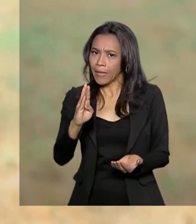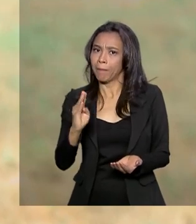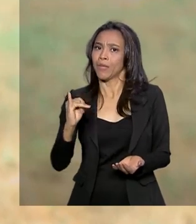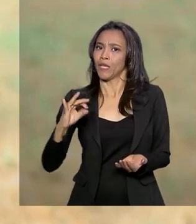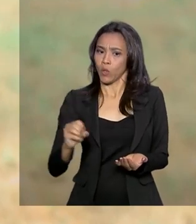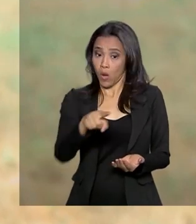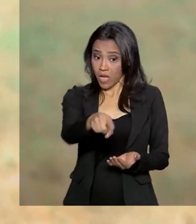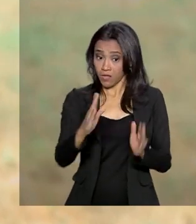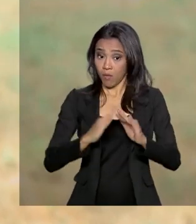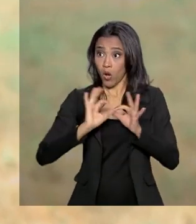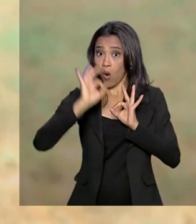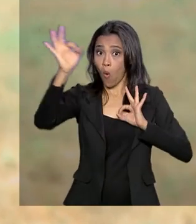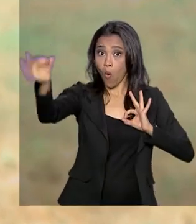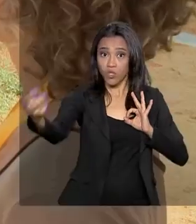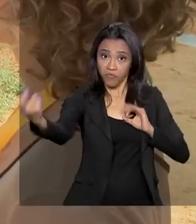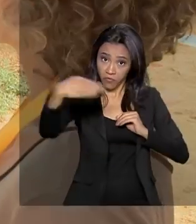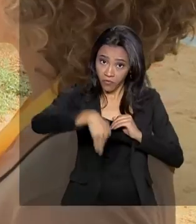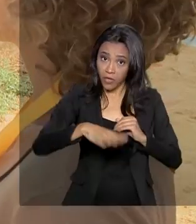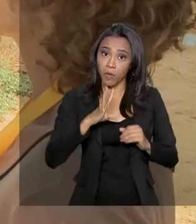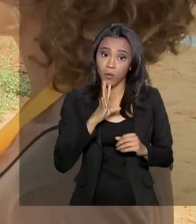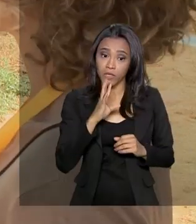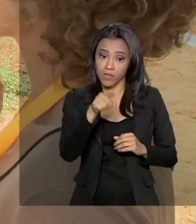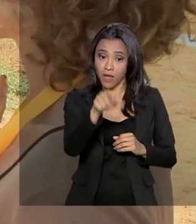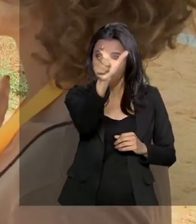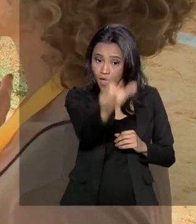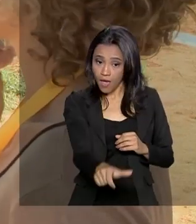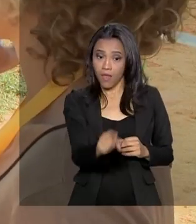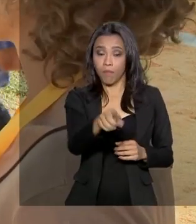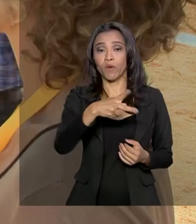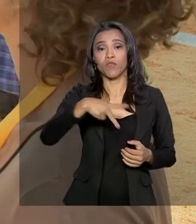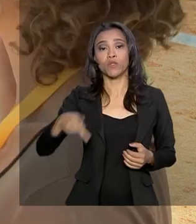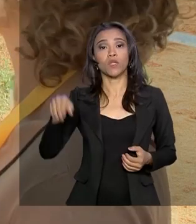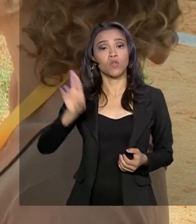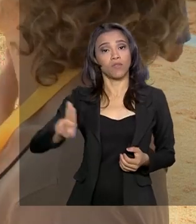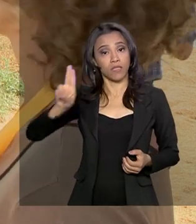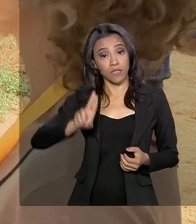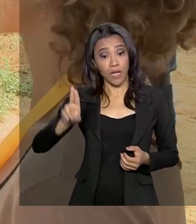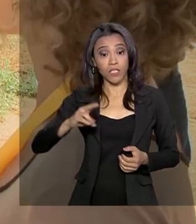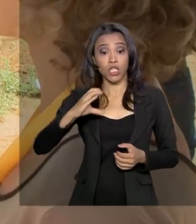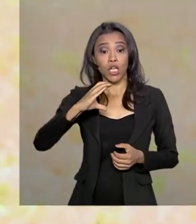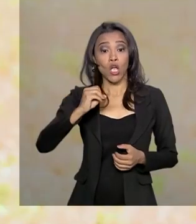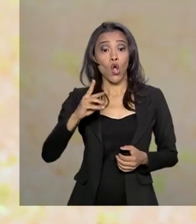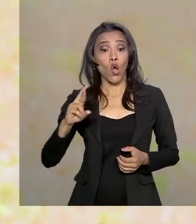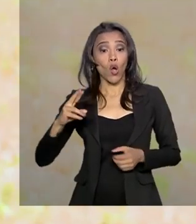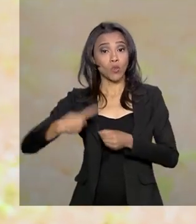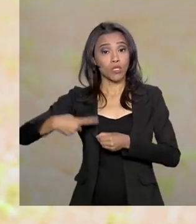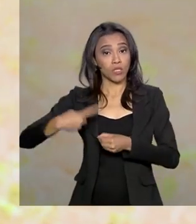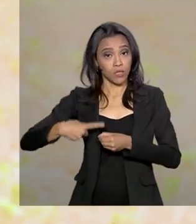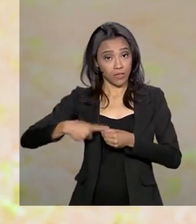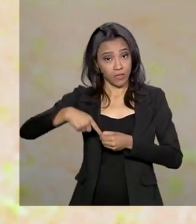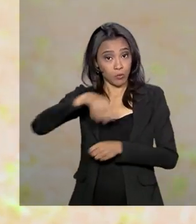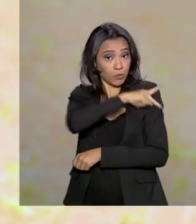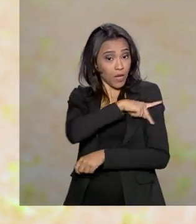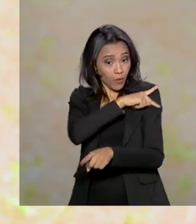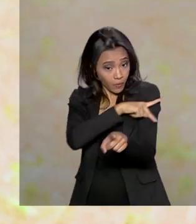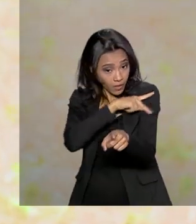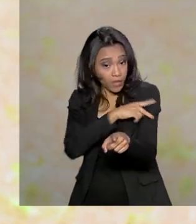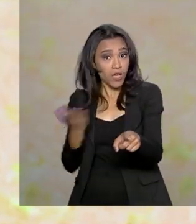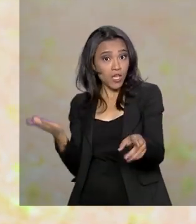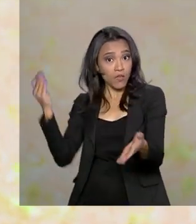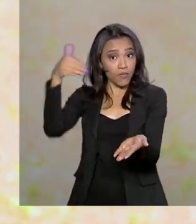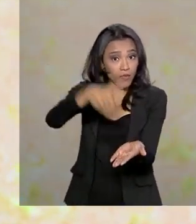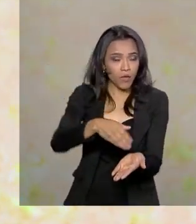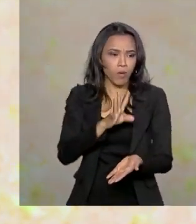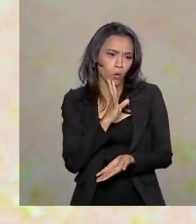participar do Dia de Campo da Embrapa. Leomara é professora universitária em Corrente, no Piauí, e queria ver de perto as pulses